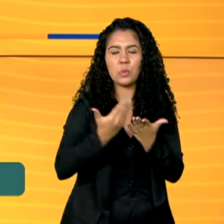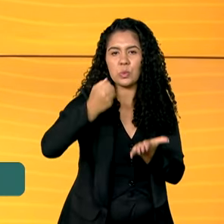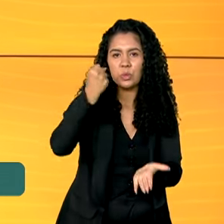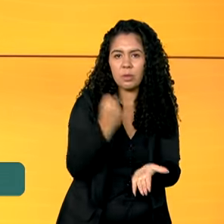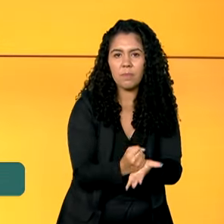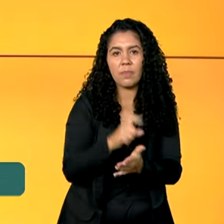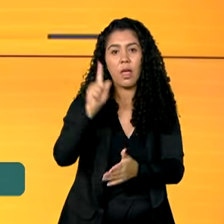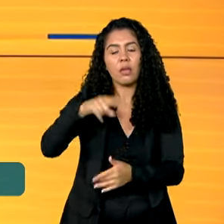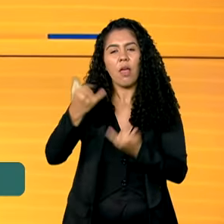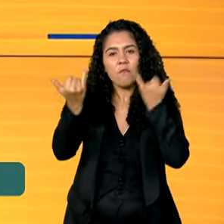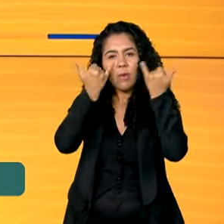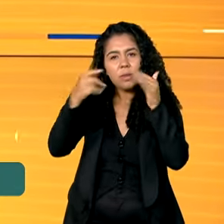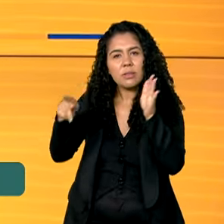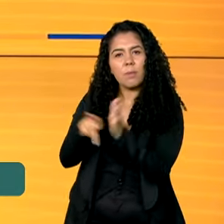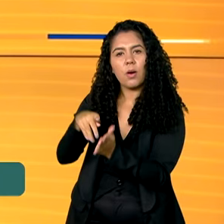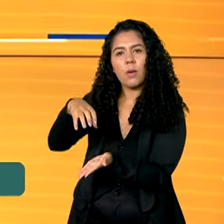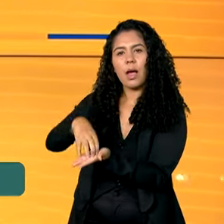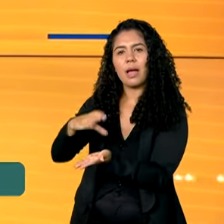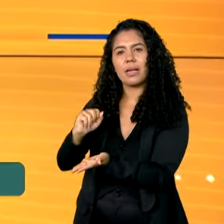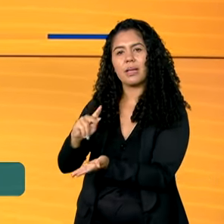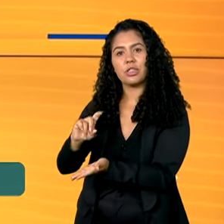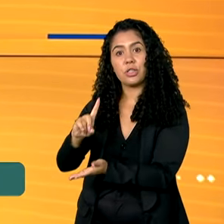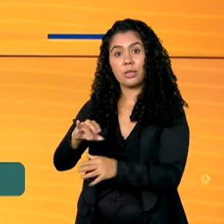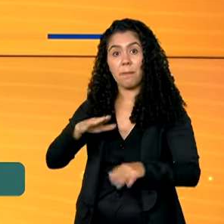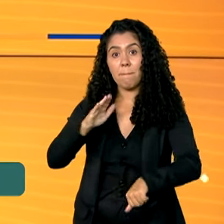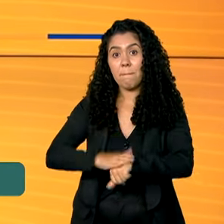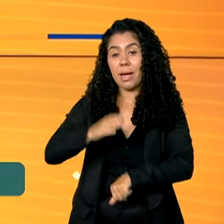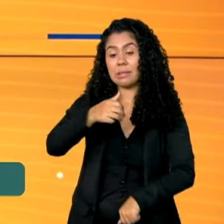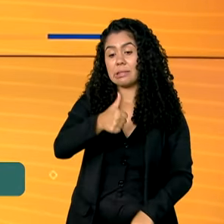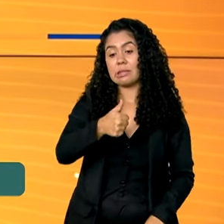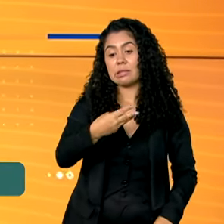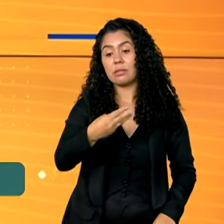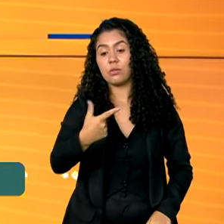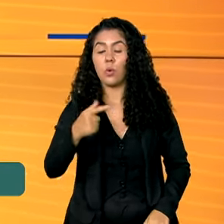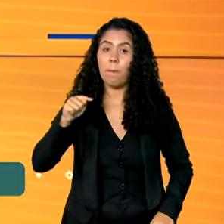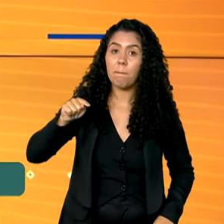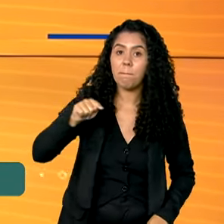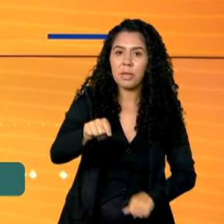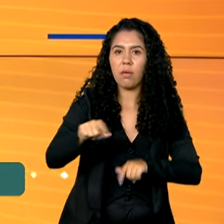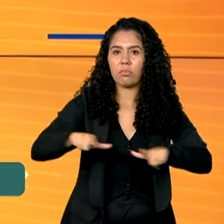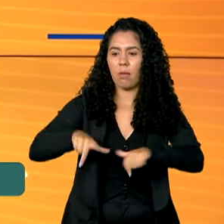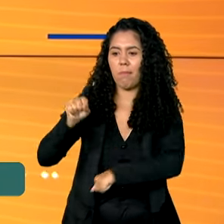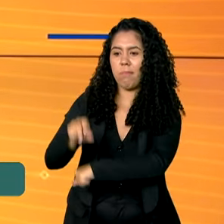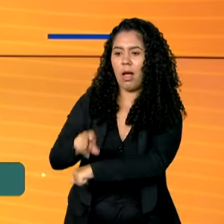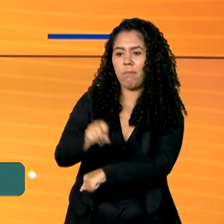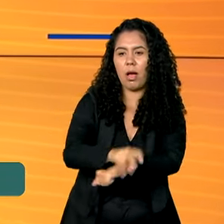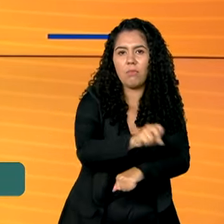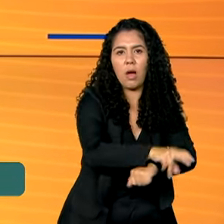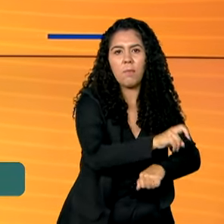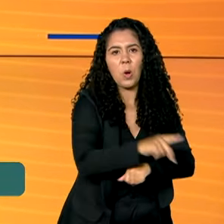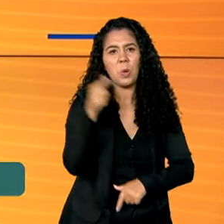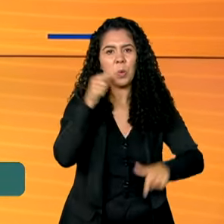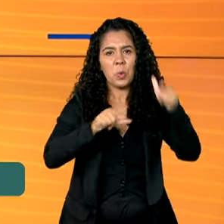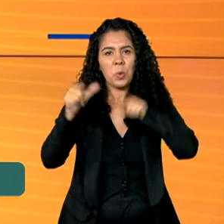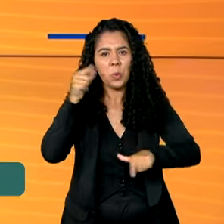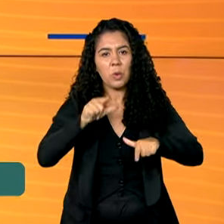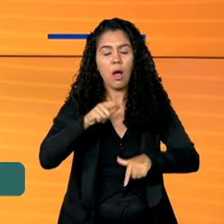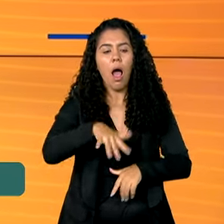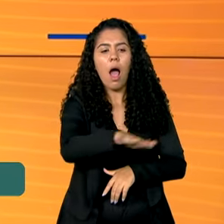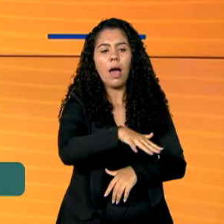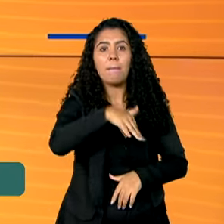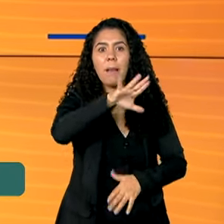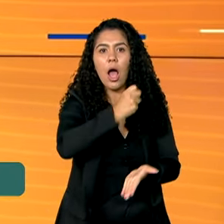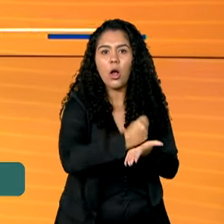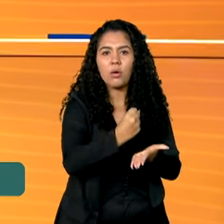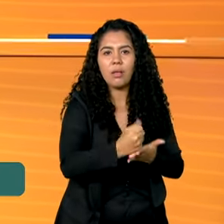dados do Caged. Foram mais de 132 mil vagas criadas durante o mês. O setor que mais contratou foi o